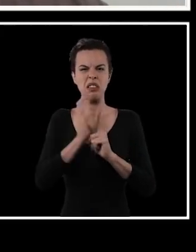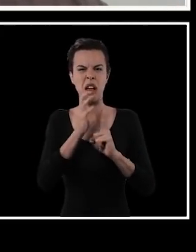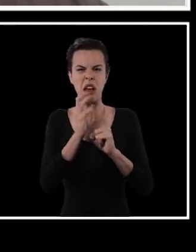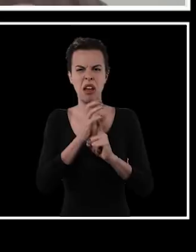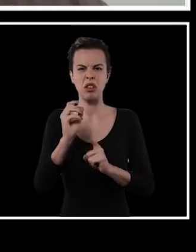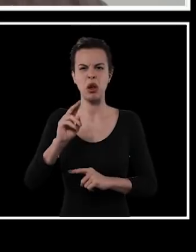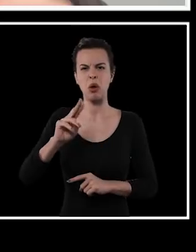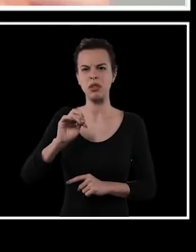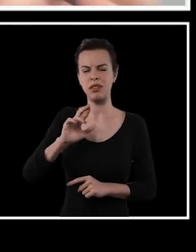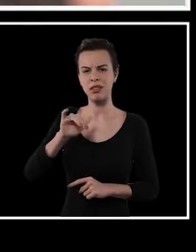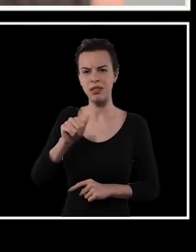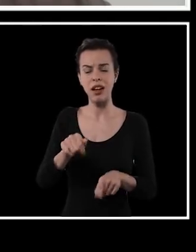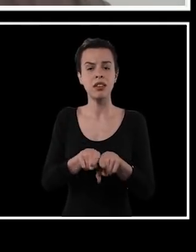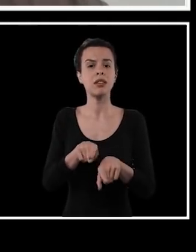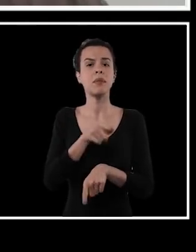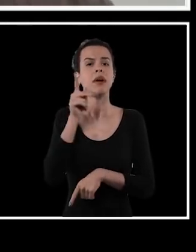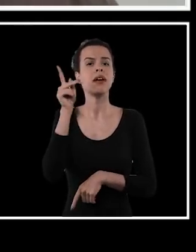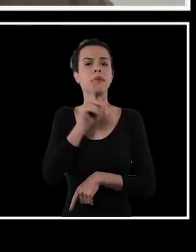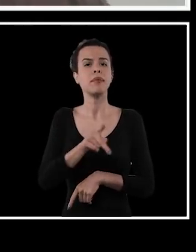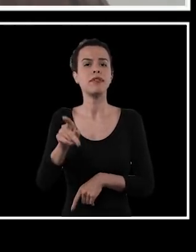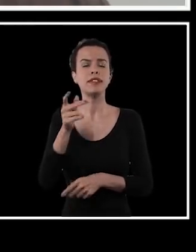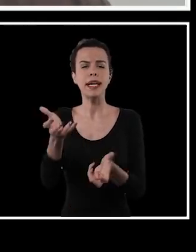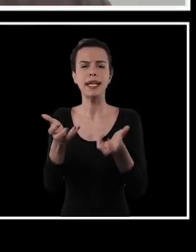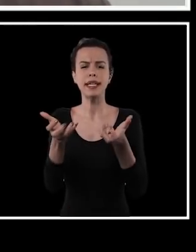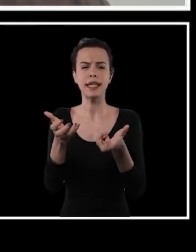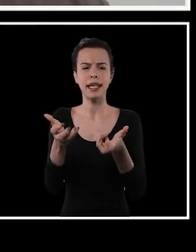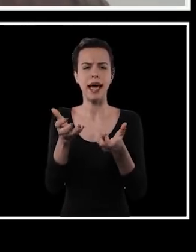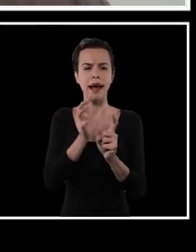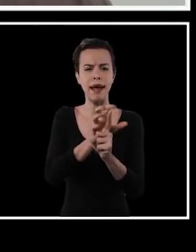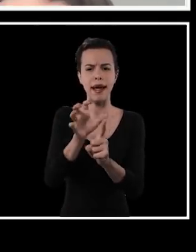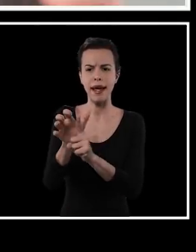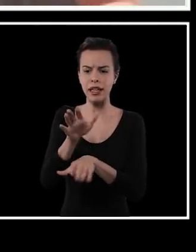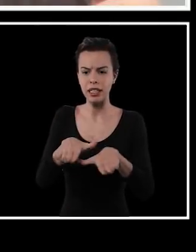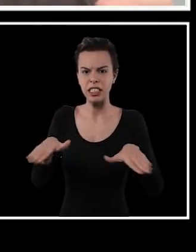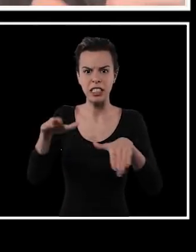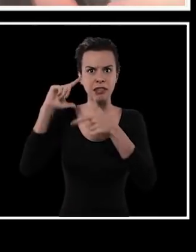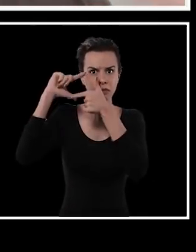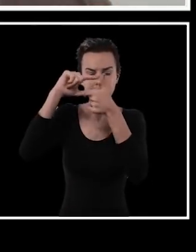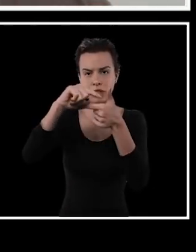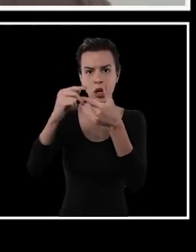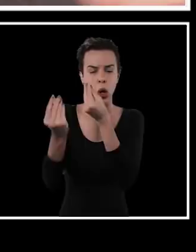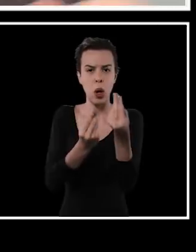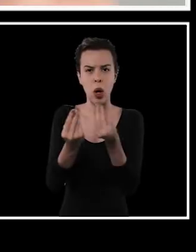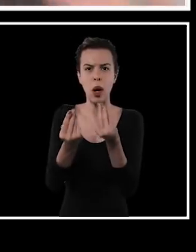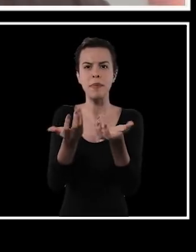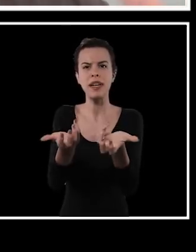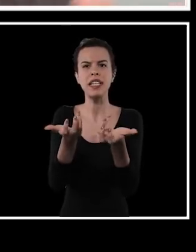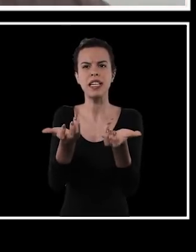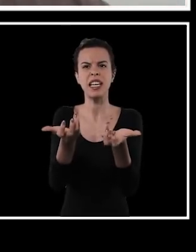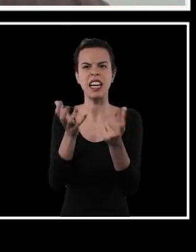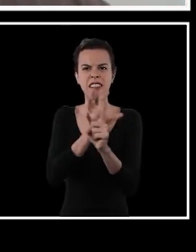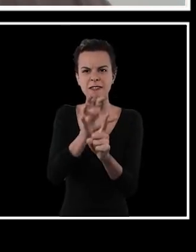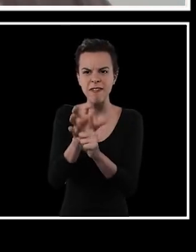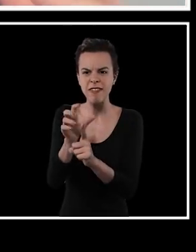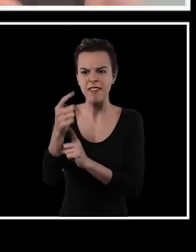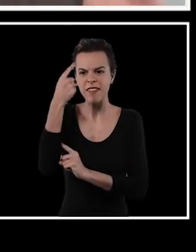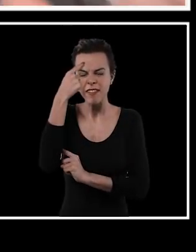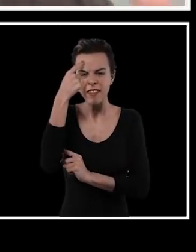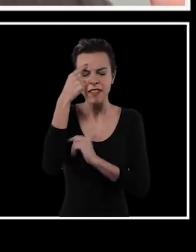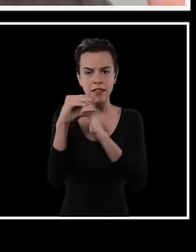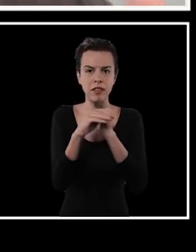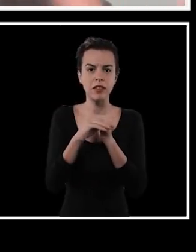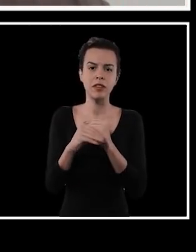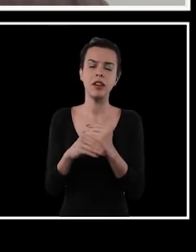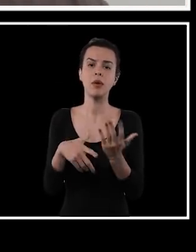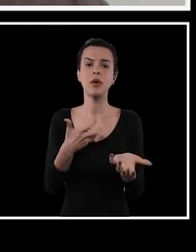os professores agora são doutrinadores, as professoras estão querendo converter a mente das crianças, estão